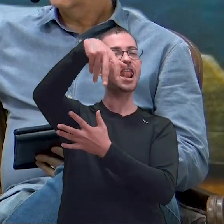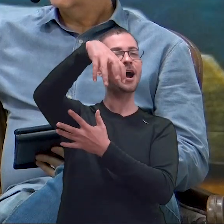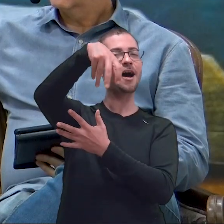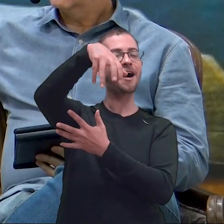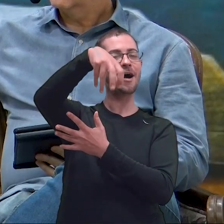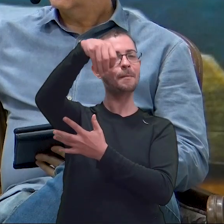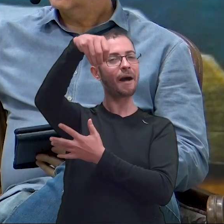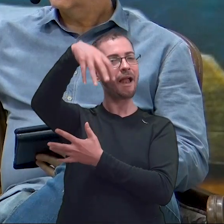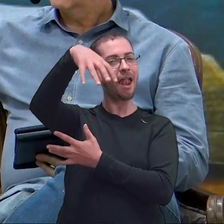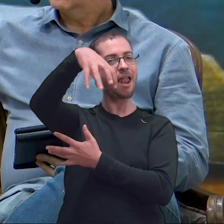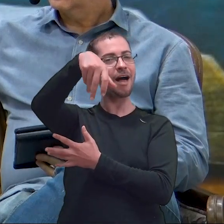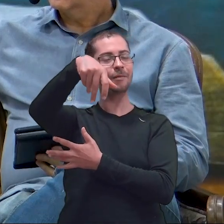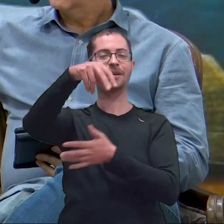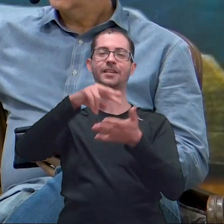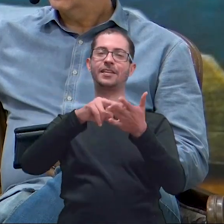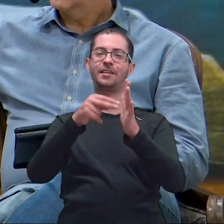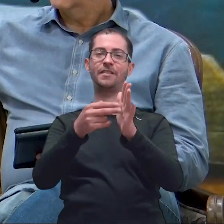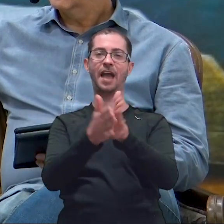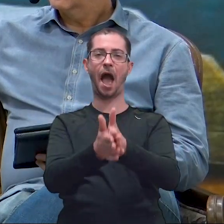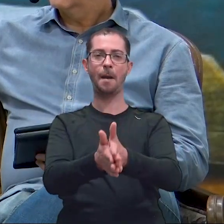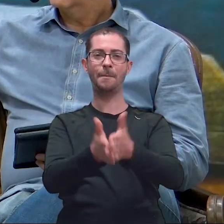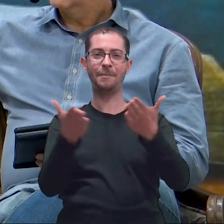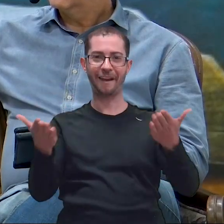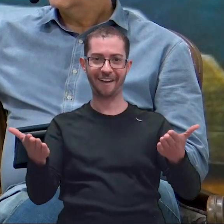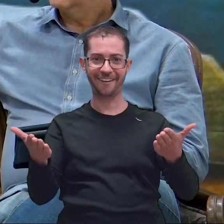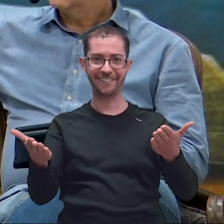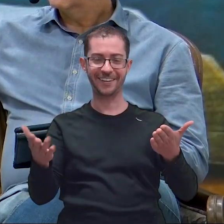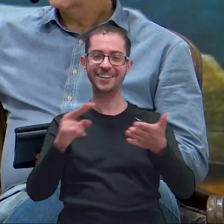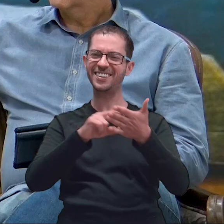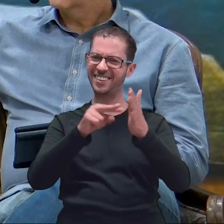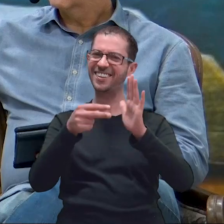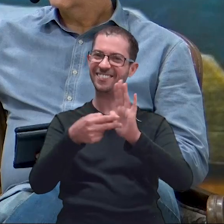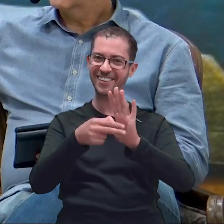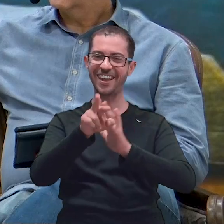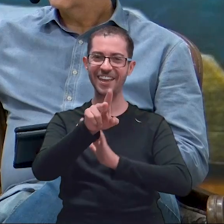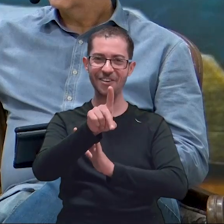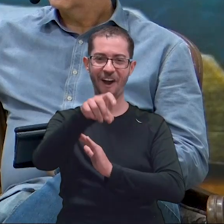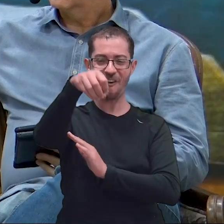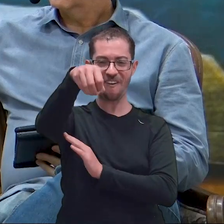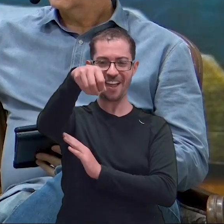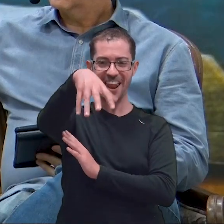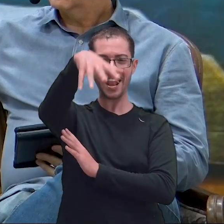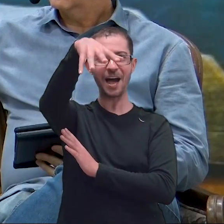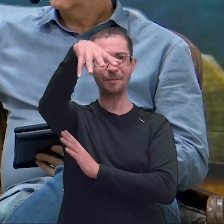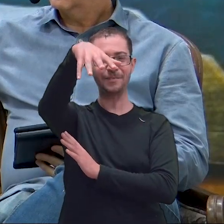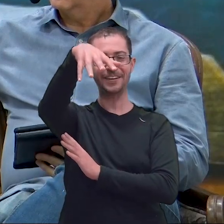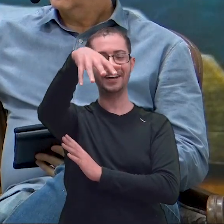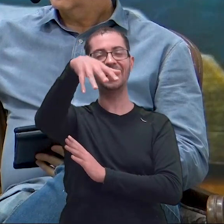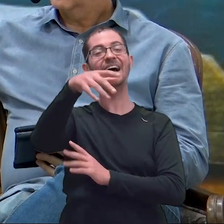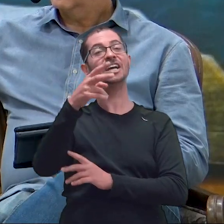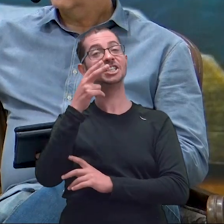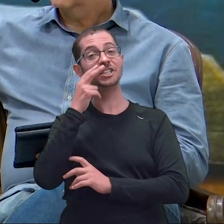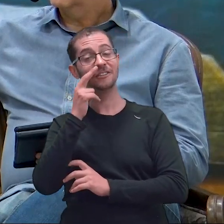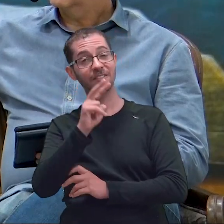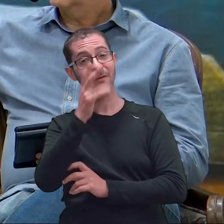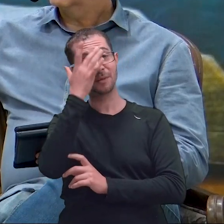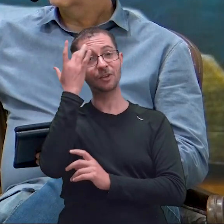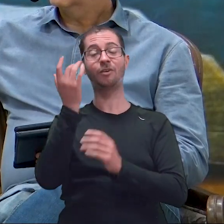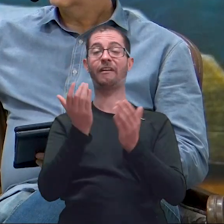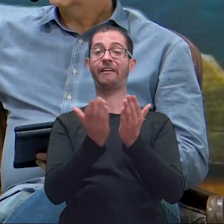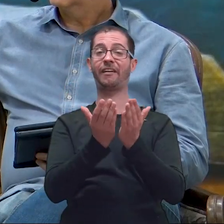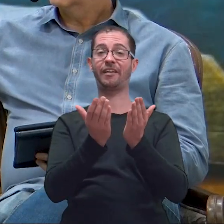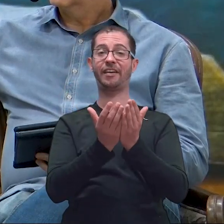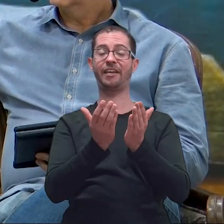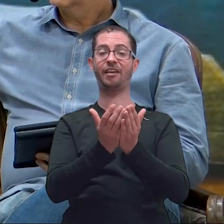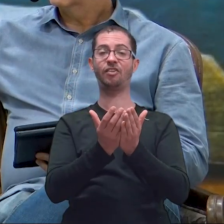o que a palavra está dizendo aqui. A palavra, a tua palavra, a palavra de Deus. E aí a gente vê os cristãos andando